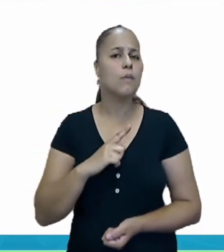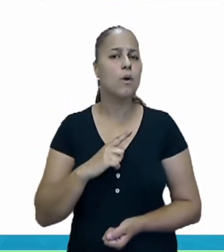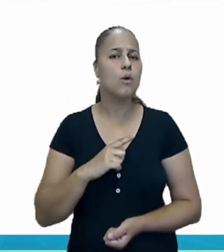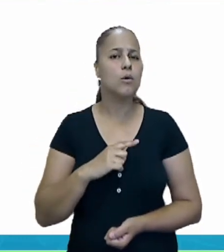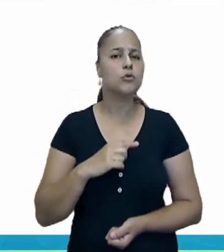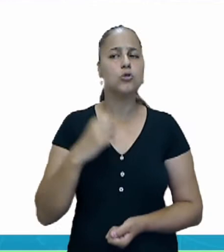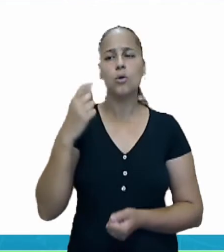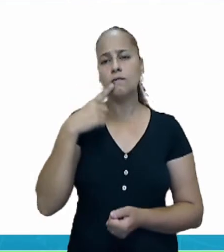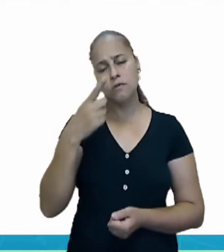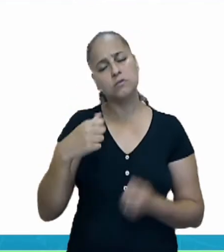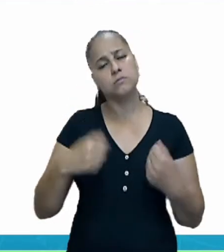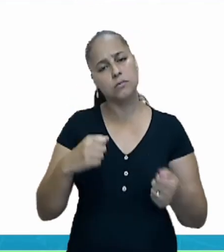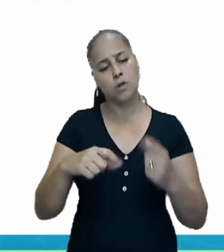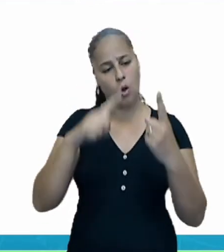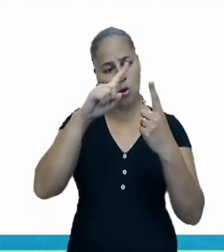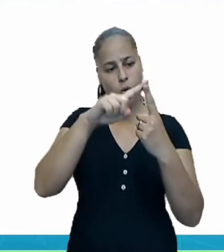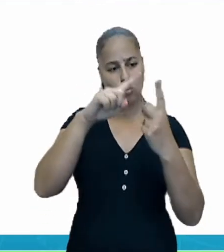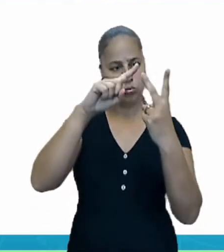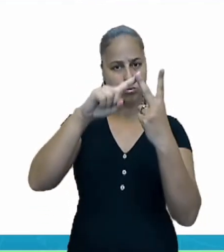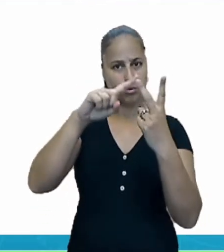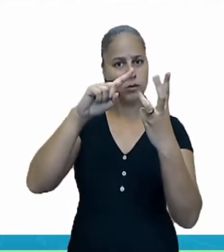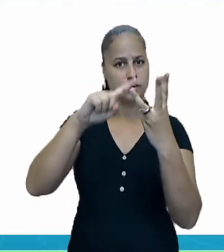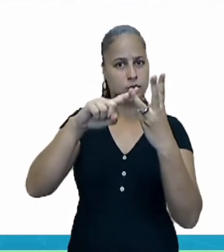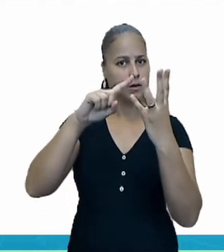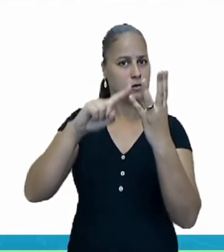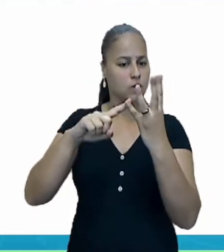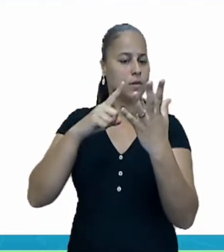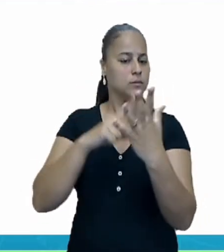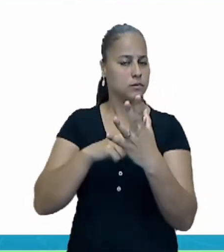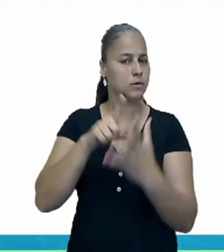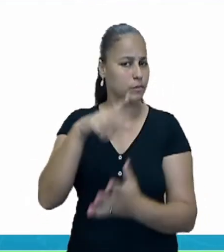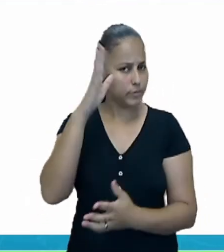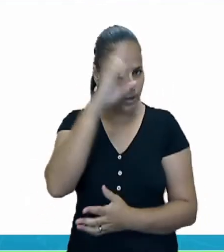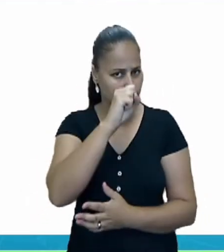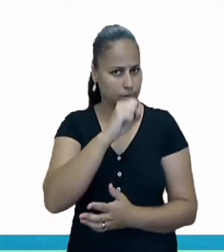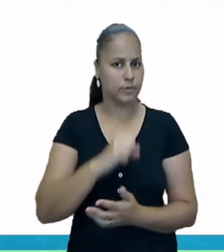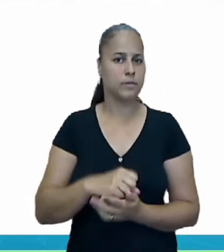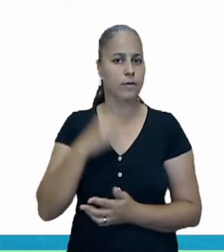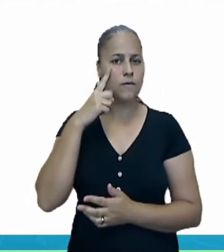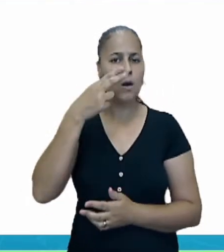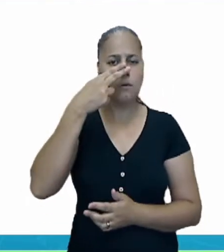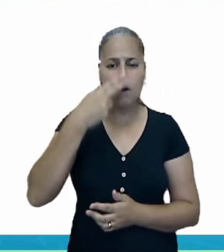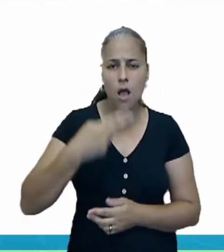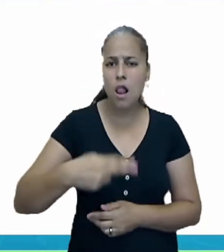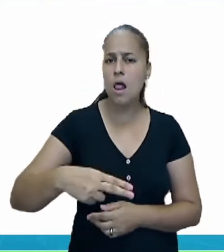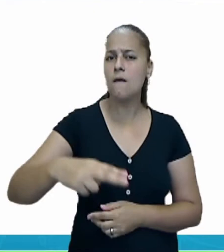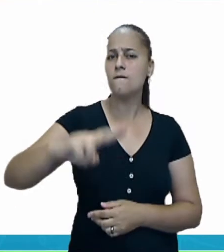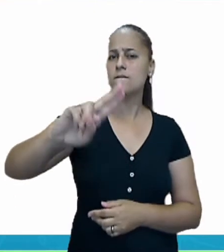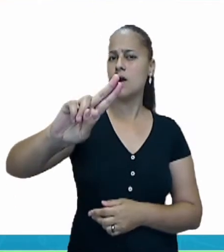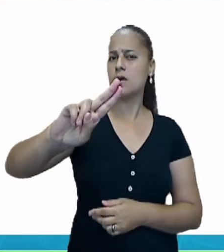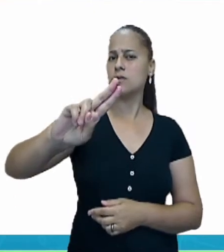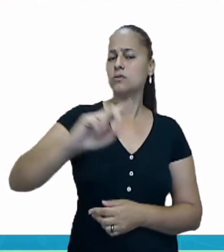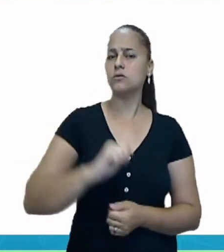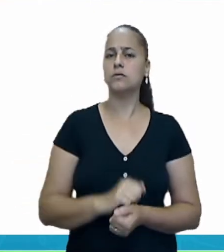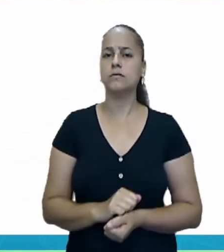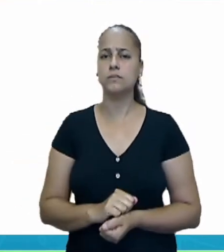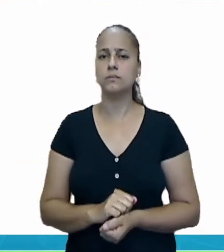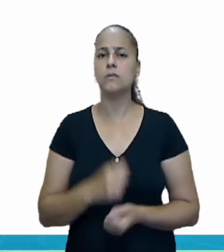podemos fazer contando nos dedos. Vou explicar para vocês. Aqui, nós temos elefante. Então, nós